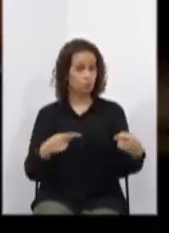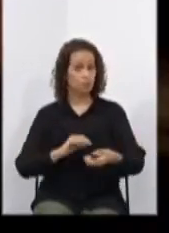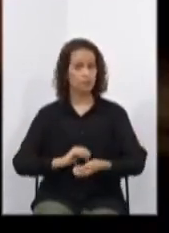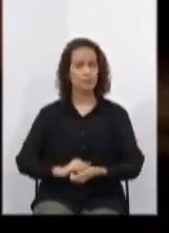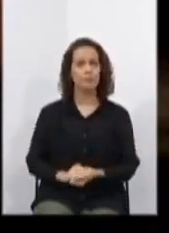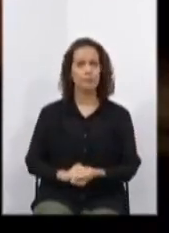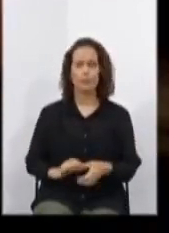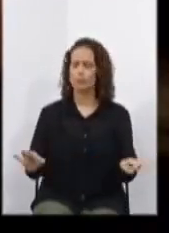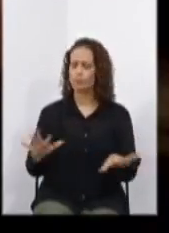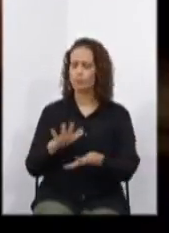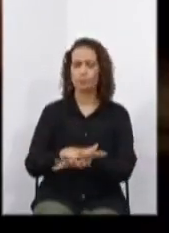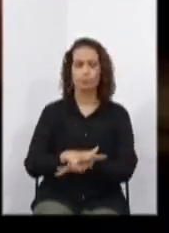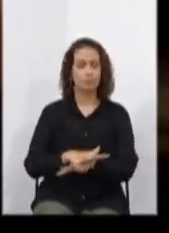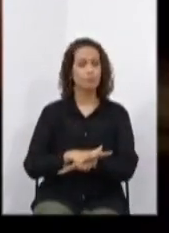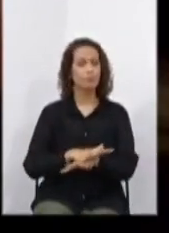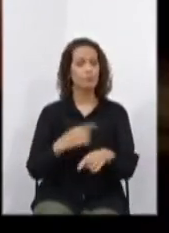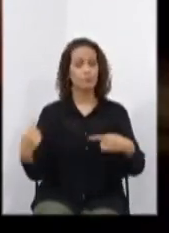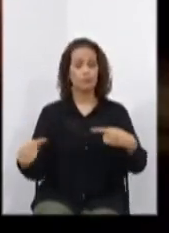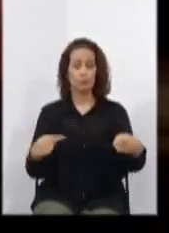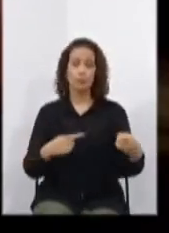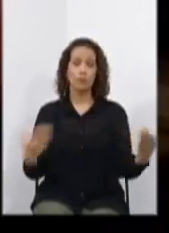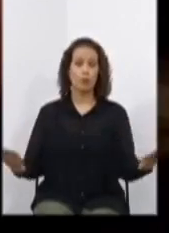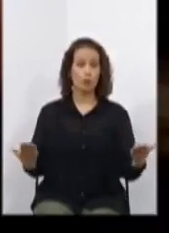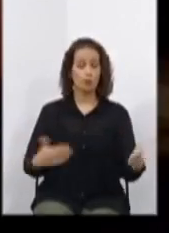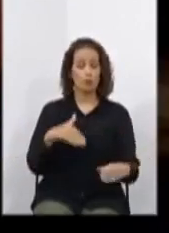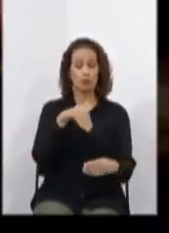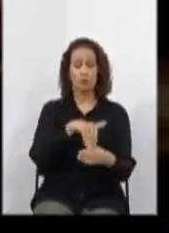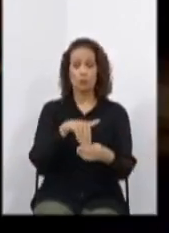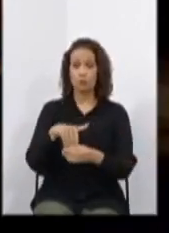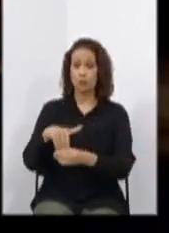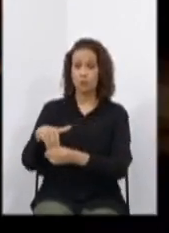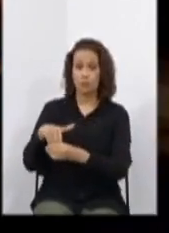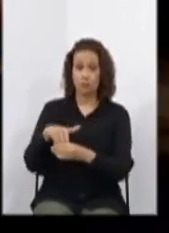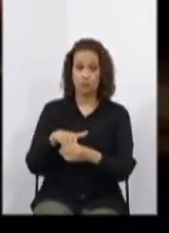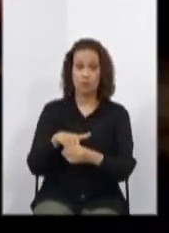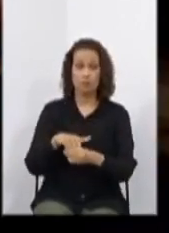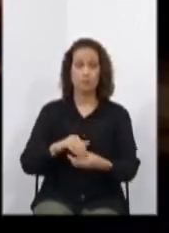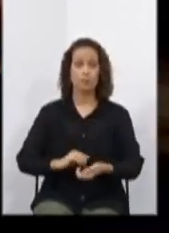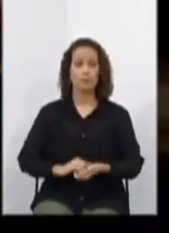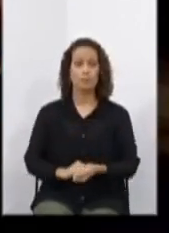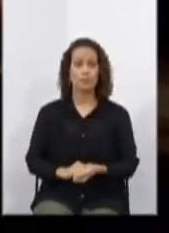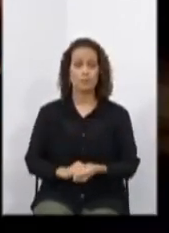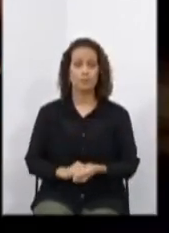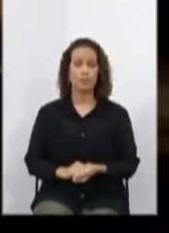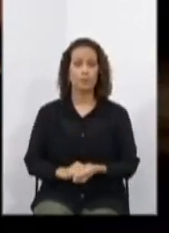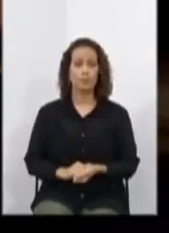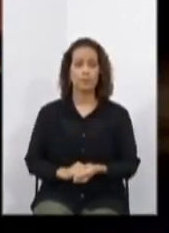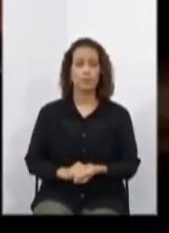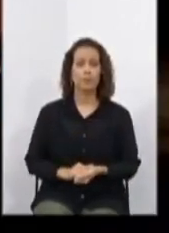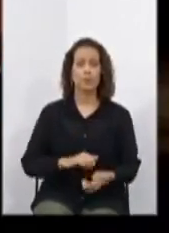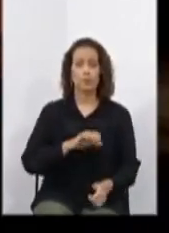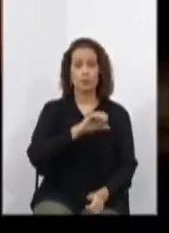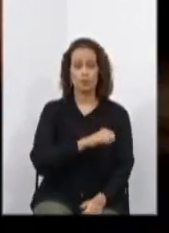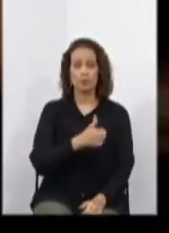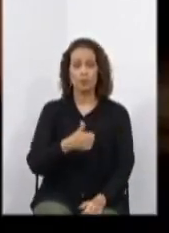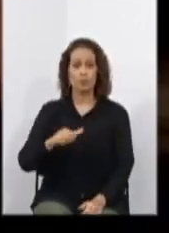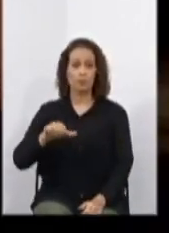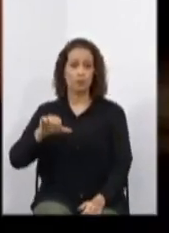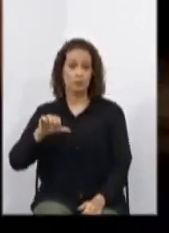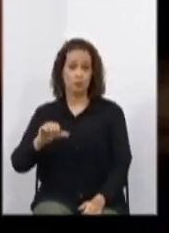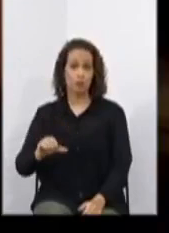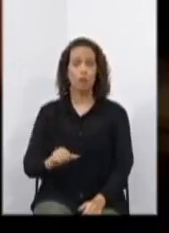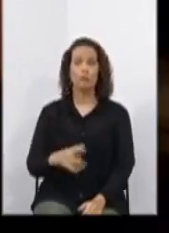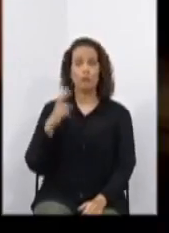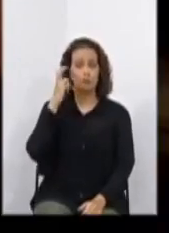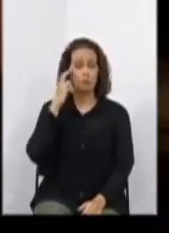Encerra-se a discussão em votação, o parecer ao projeto de lei 919 de 2019, de autoria do ilustre deputado